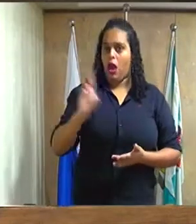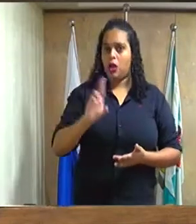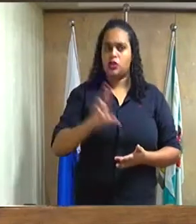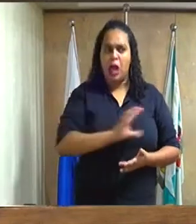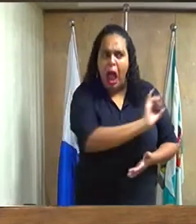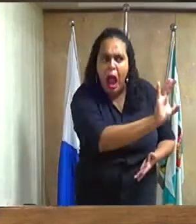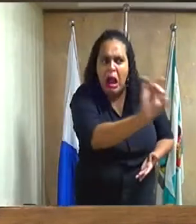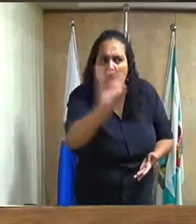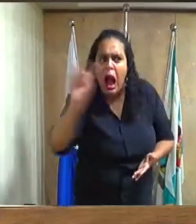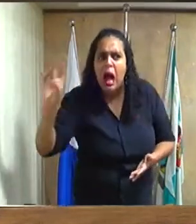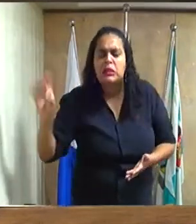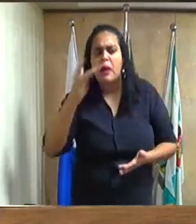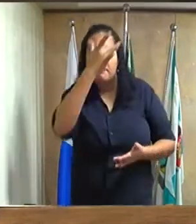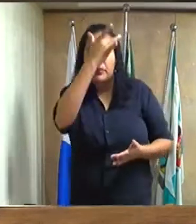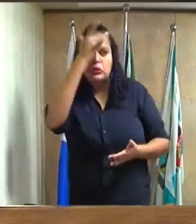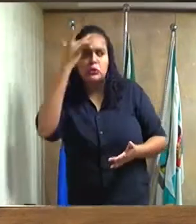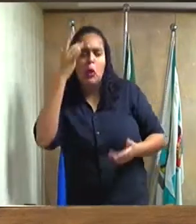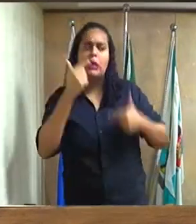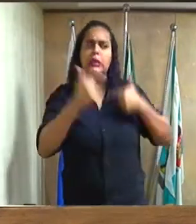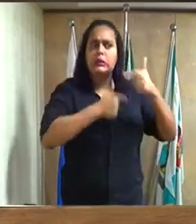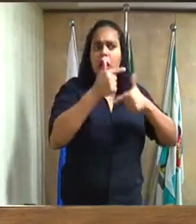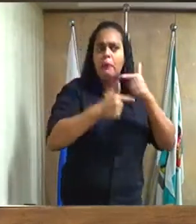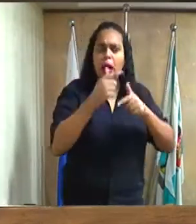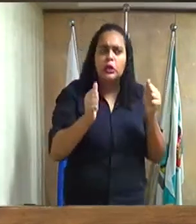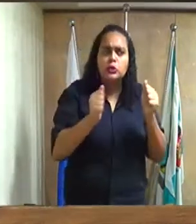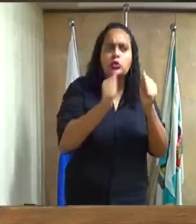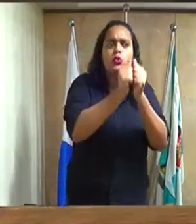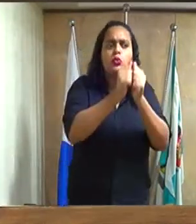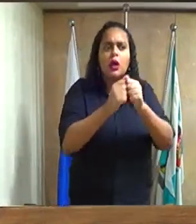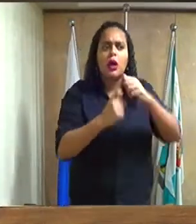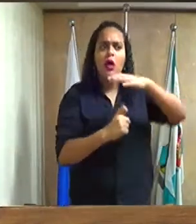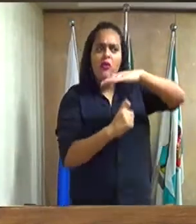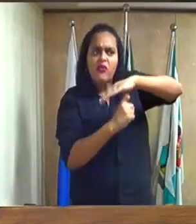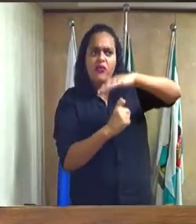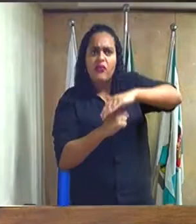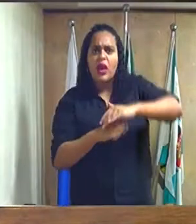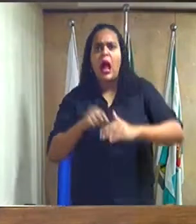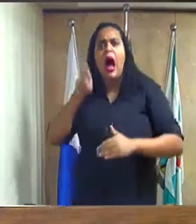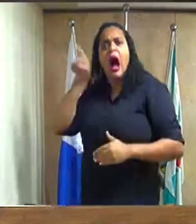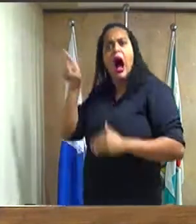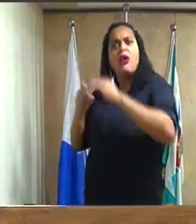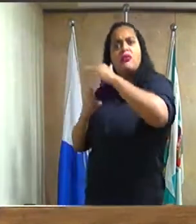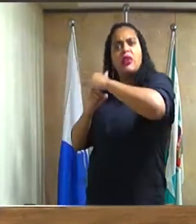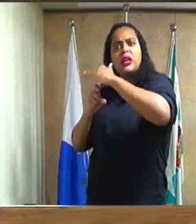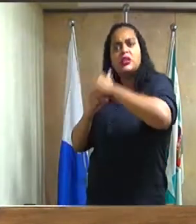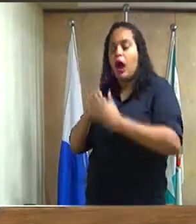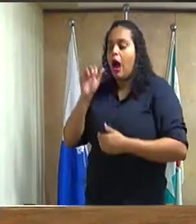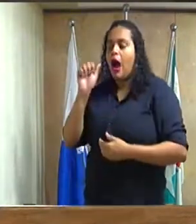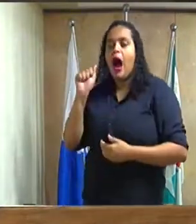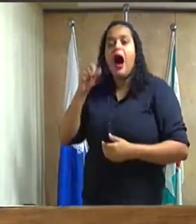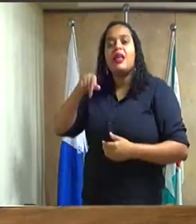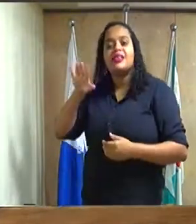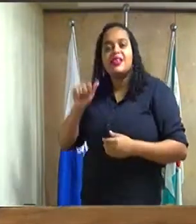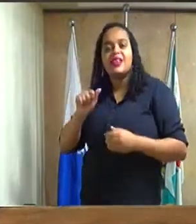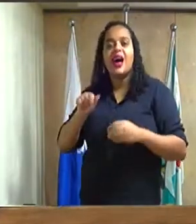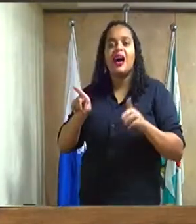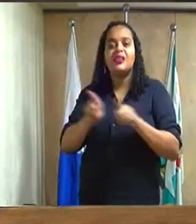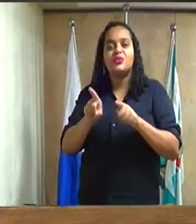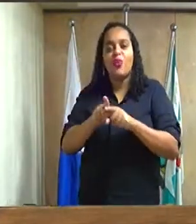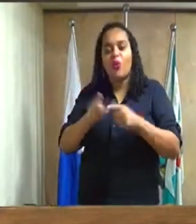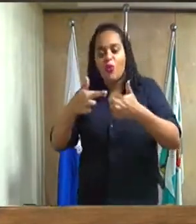Uma feira que deveria ser de artesanato é uma feira na realidade, uma feira livre,